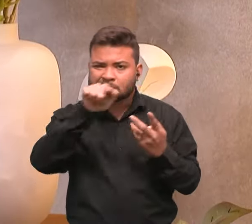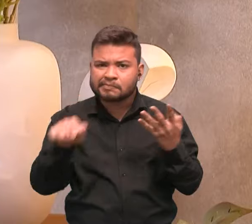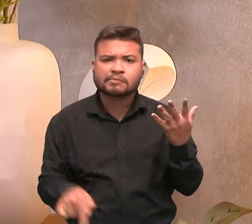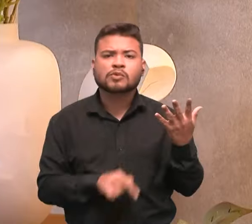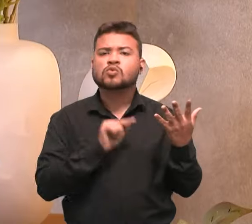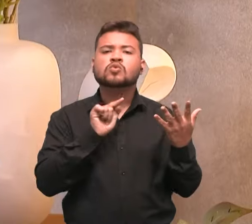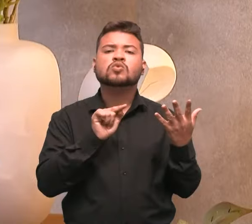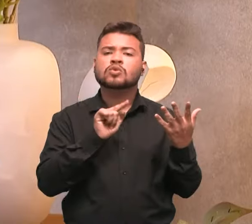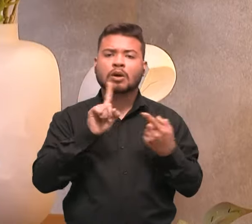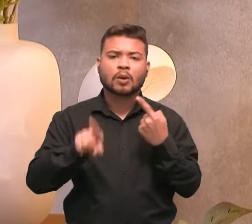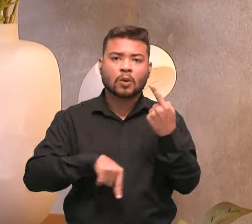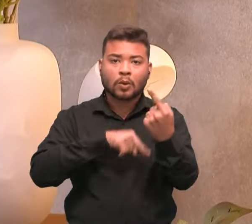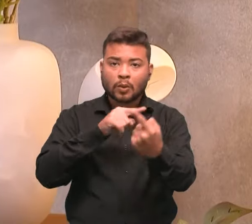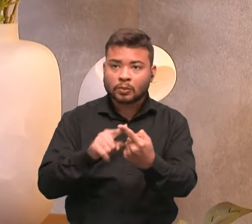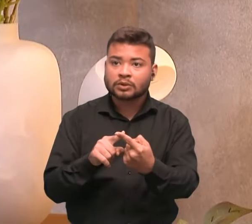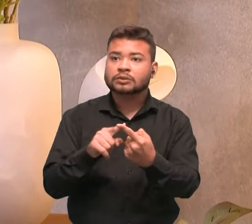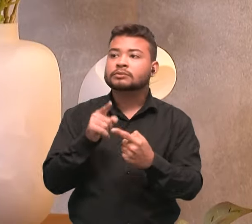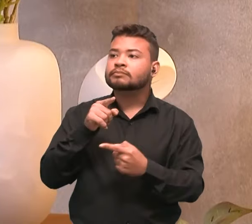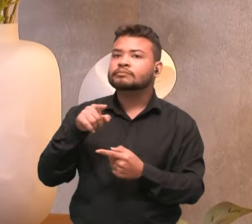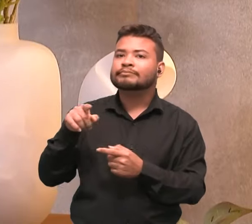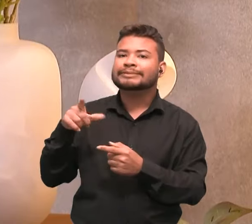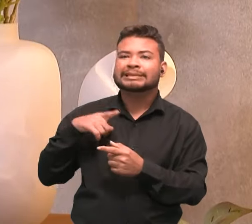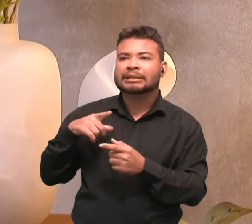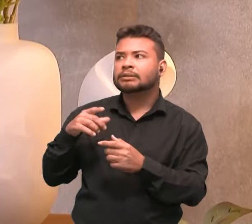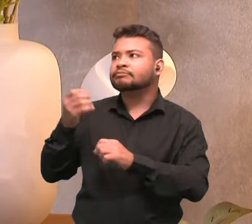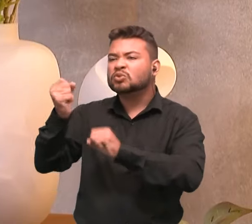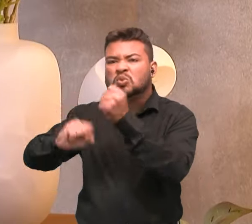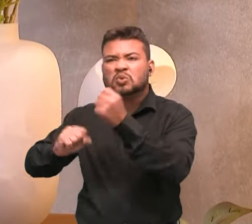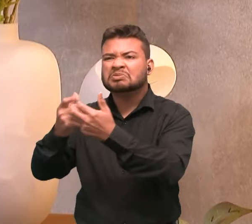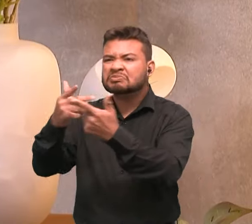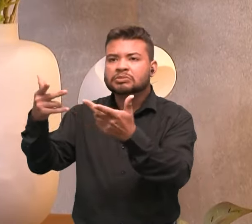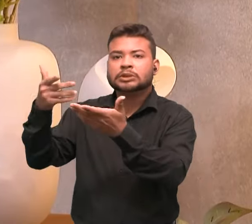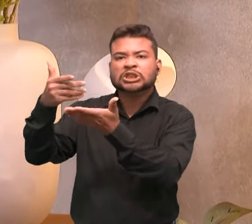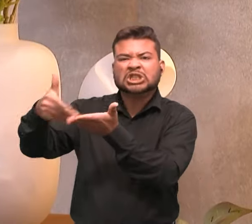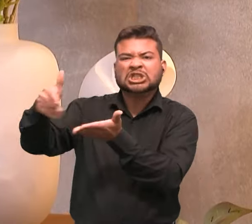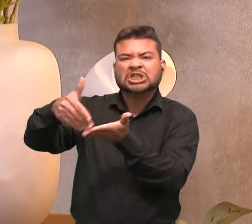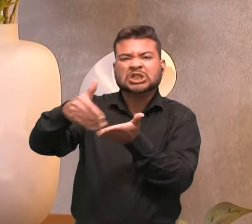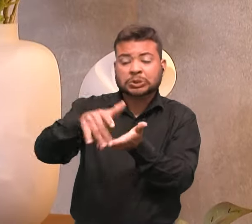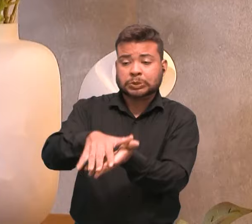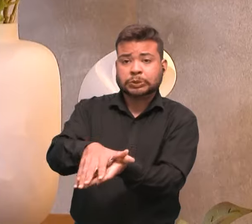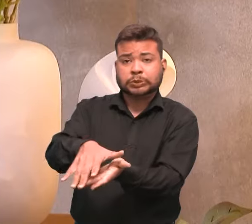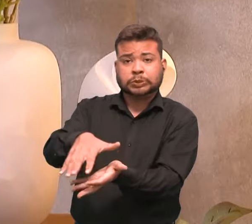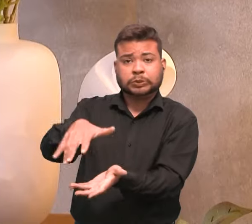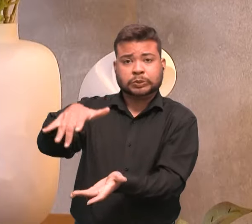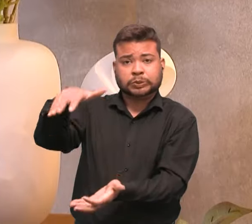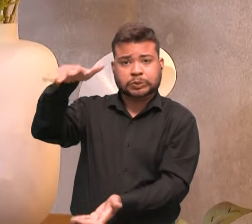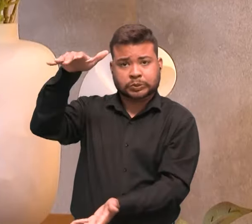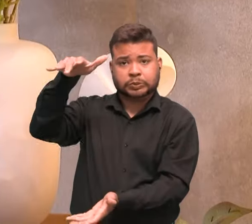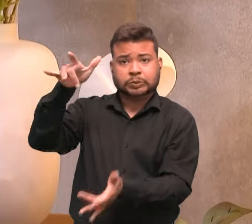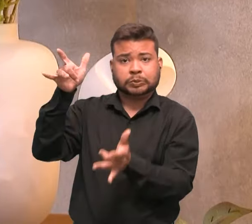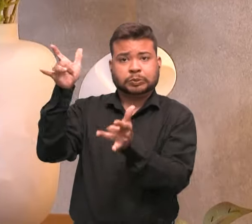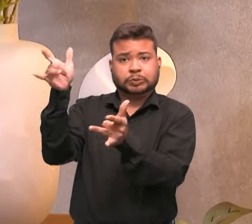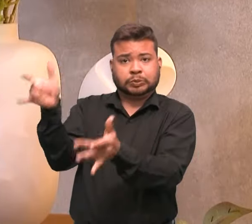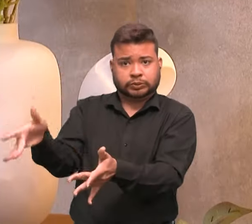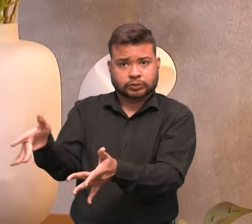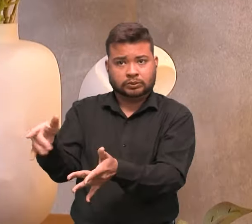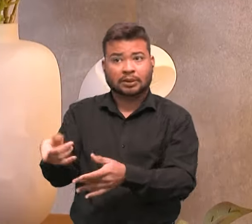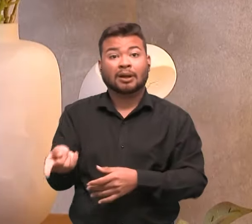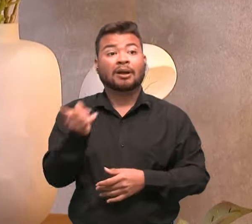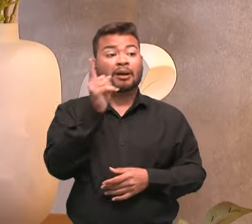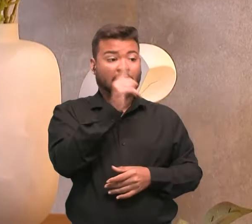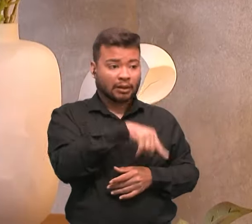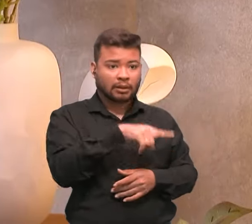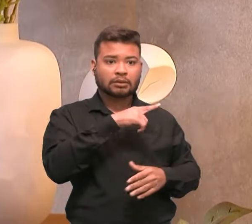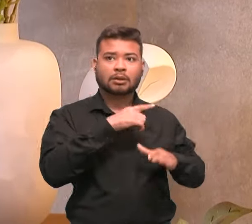conectar grandes geradores de resíduos à aqueles grandes absorvedores, no caso, igual a Luna Green,